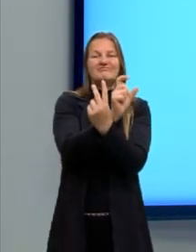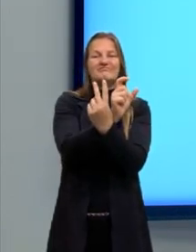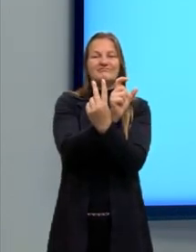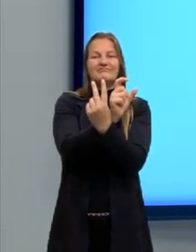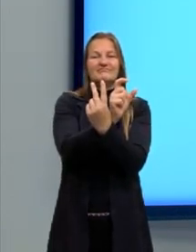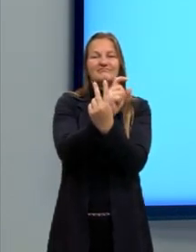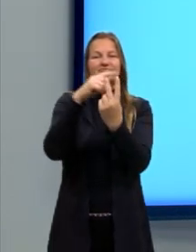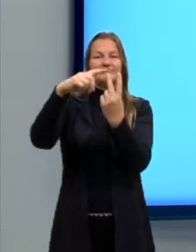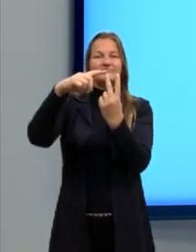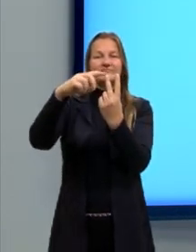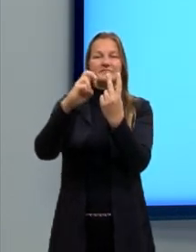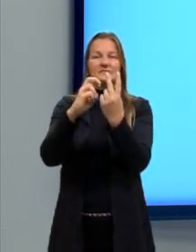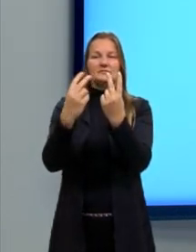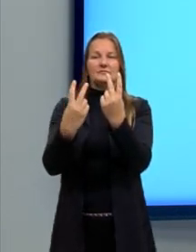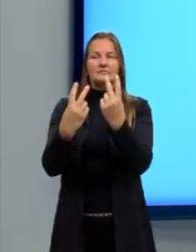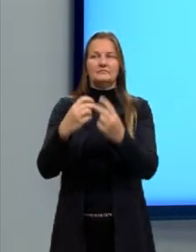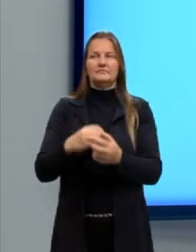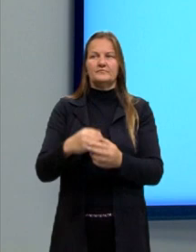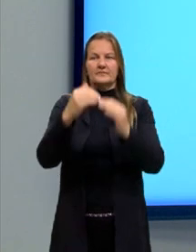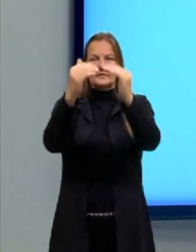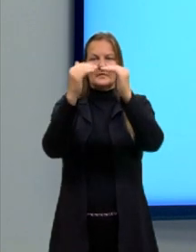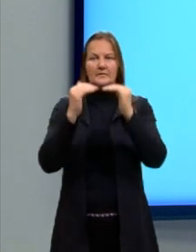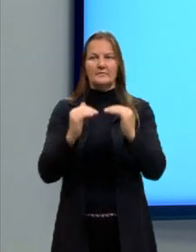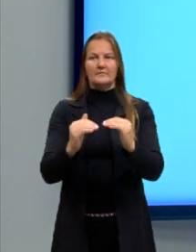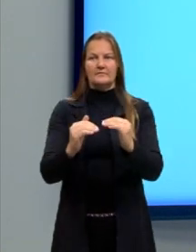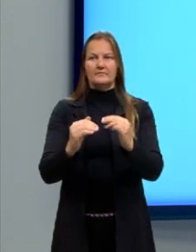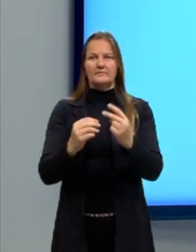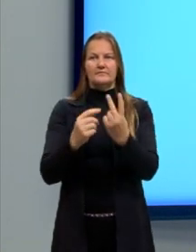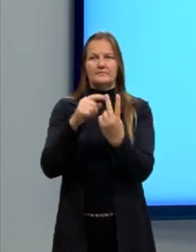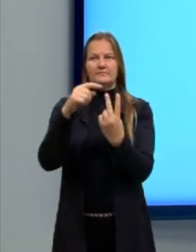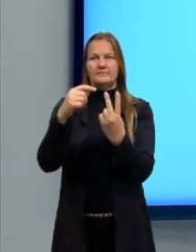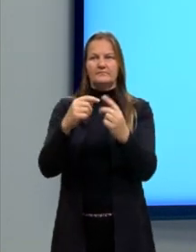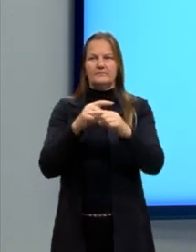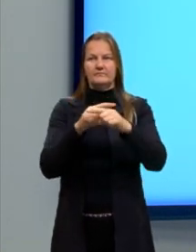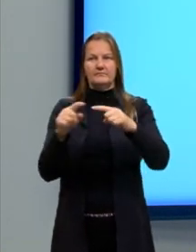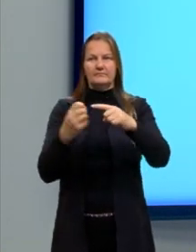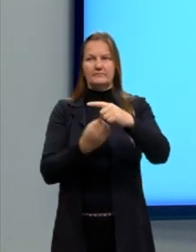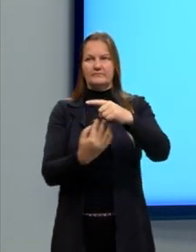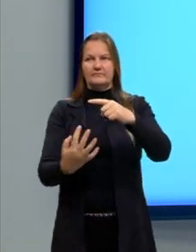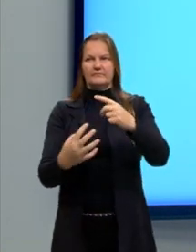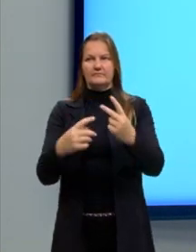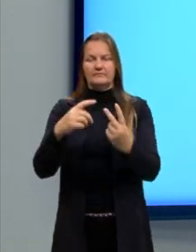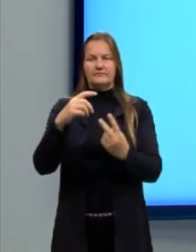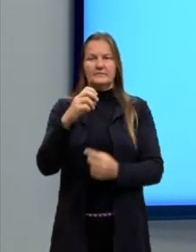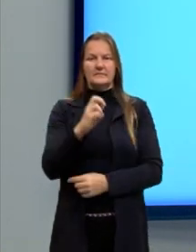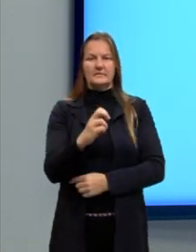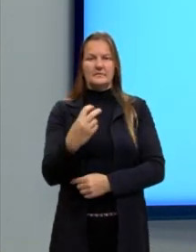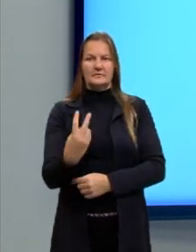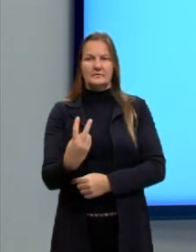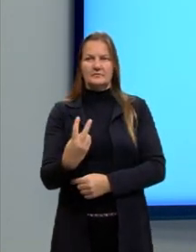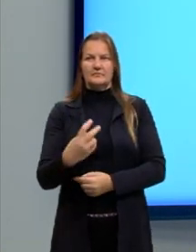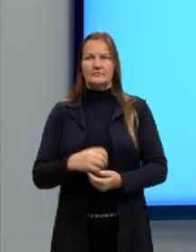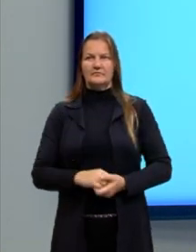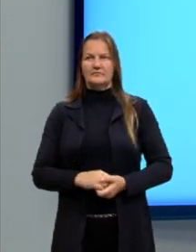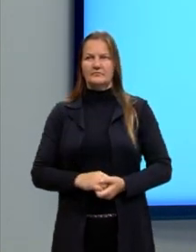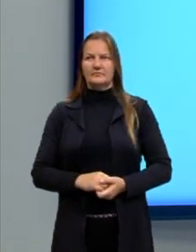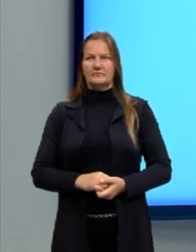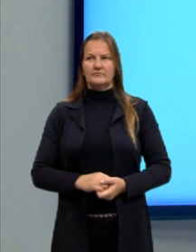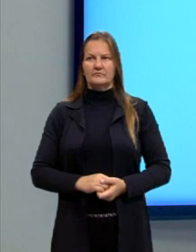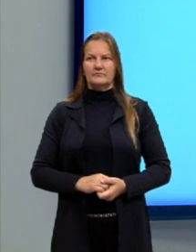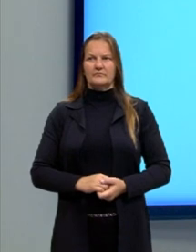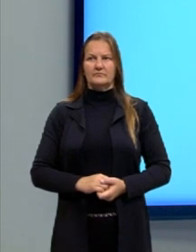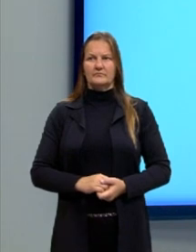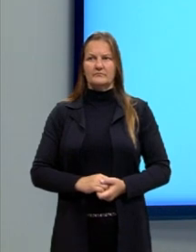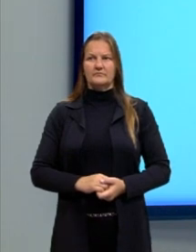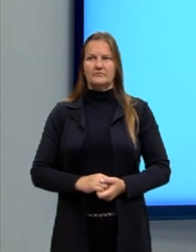e o outro não. No denominador, os dois termos possuíam radicais. Então, nós podemos multiplicar